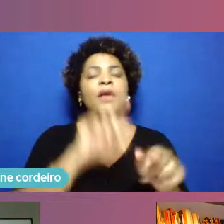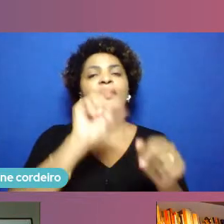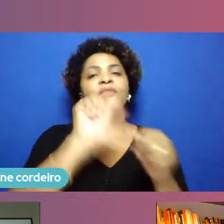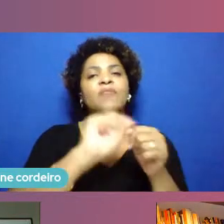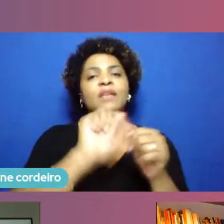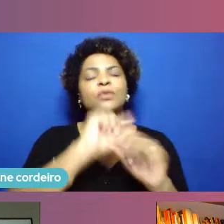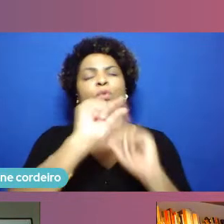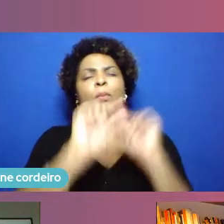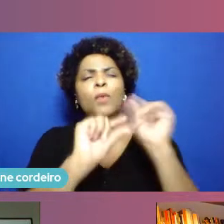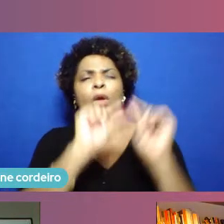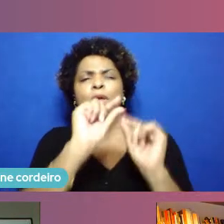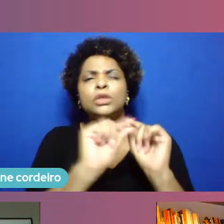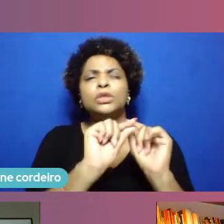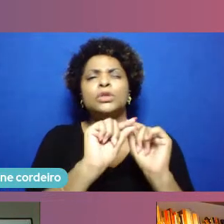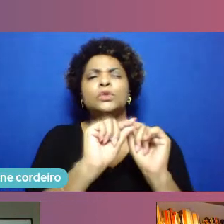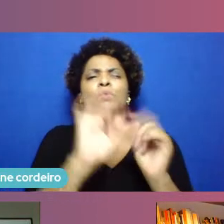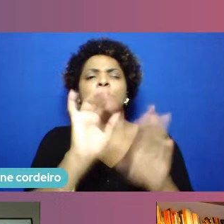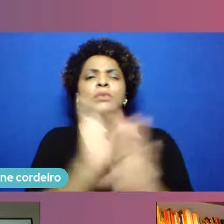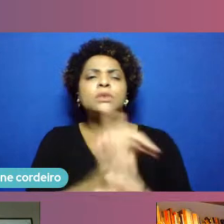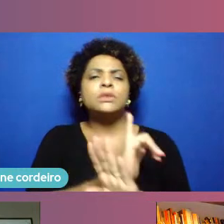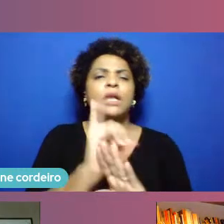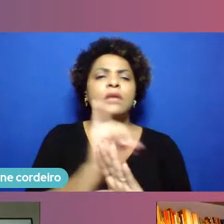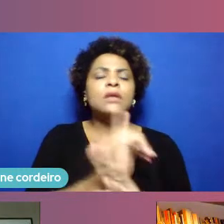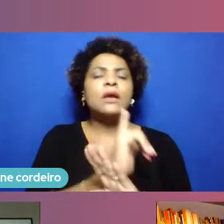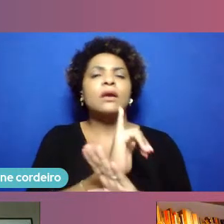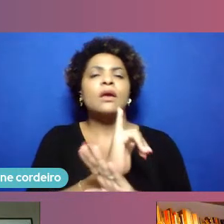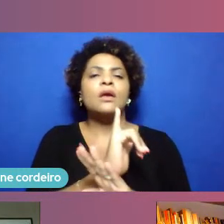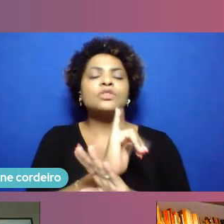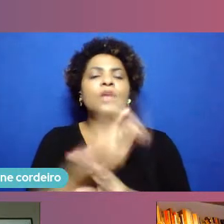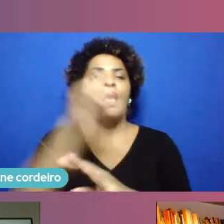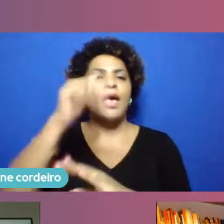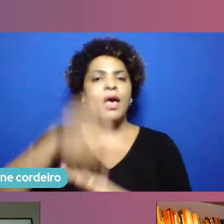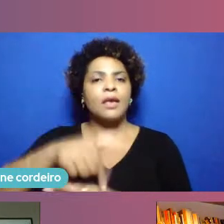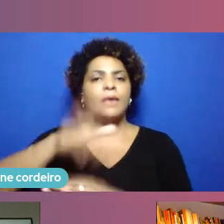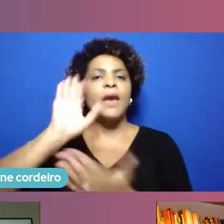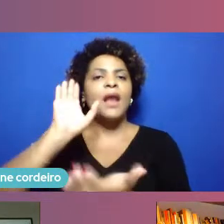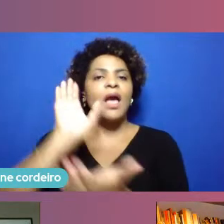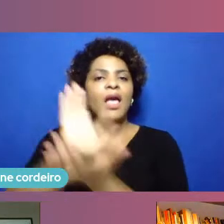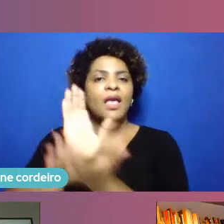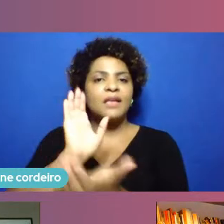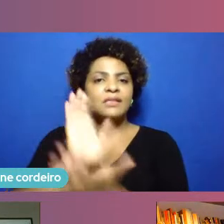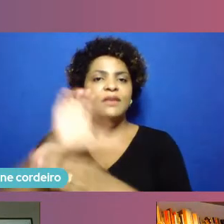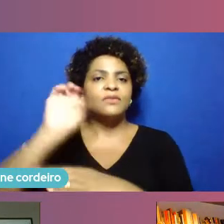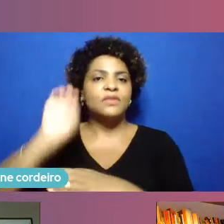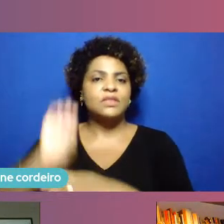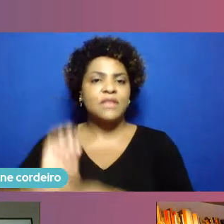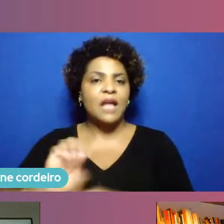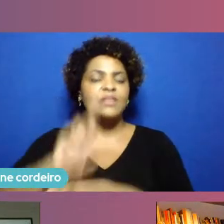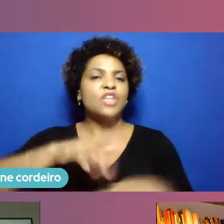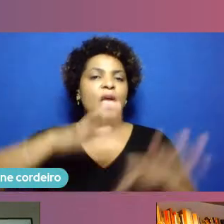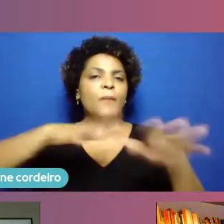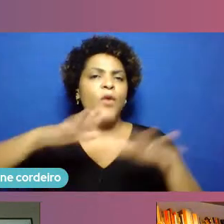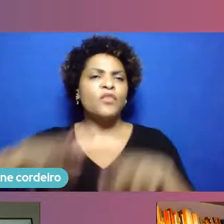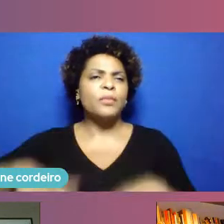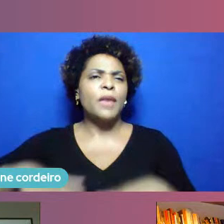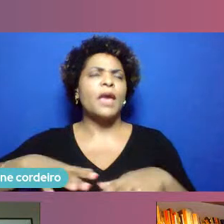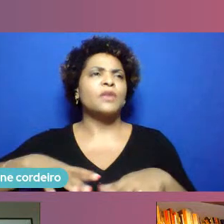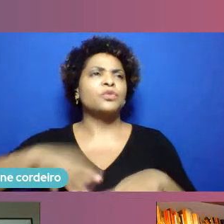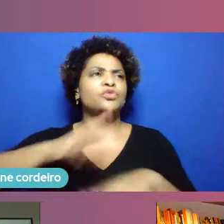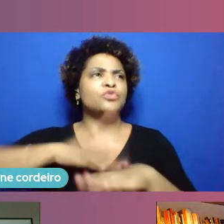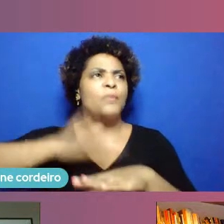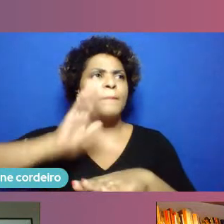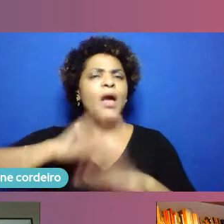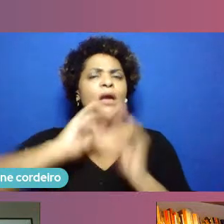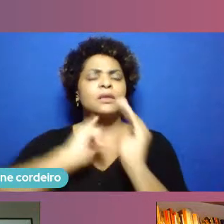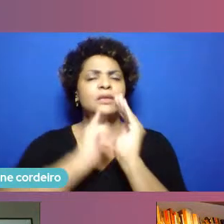estratégicos para Recife que vai desde o desenvolvimento de mais startups de formação de